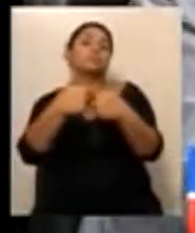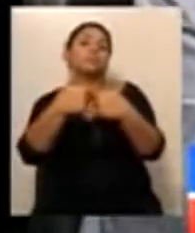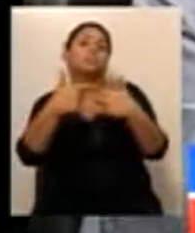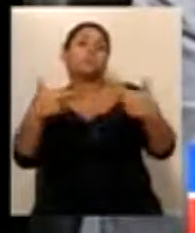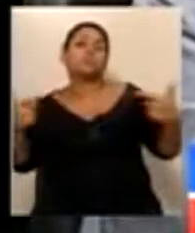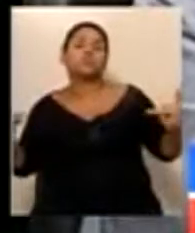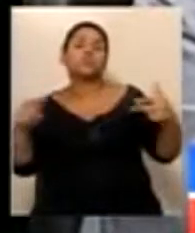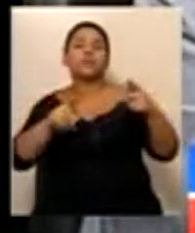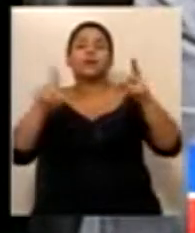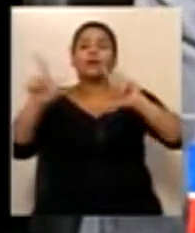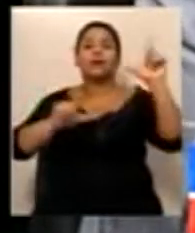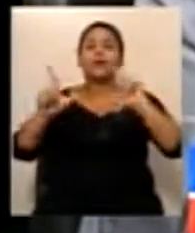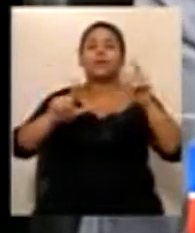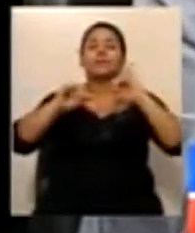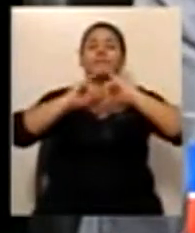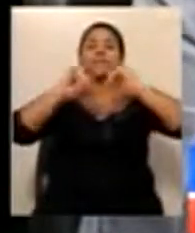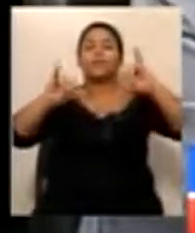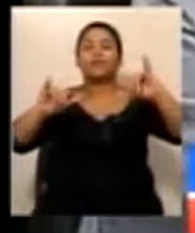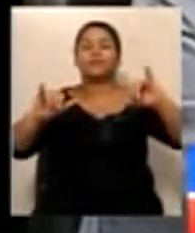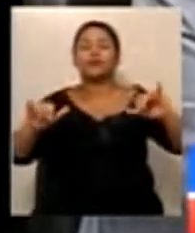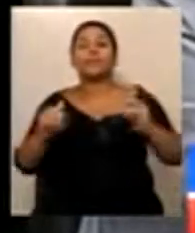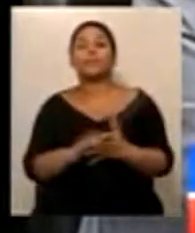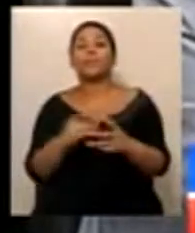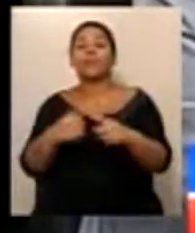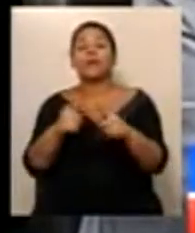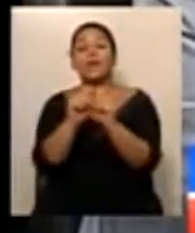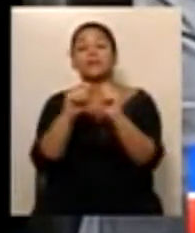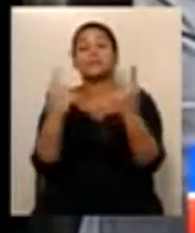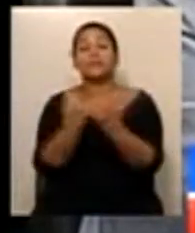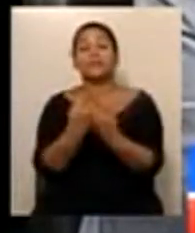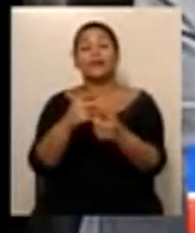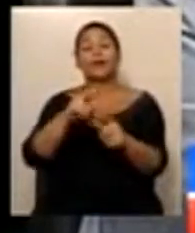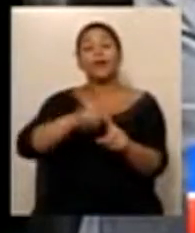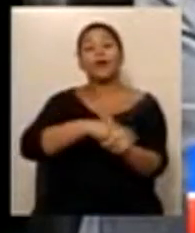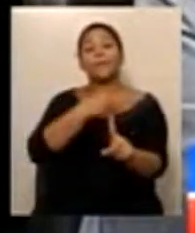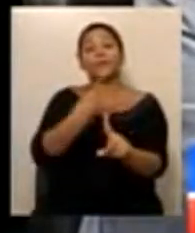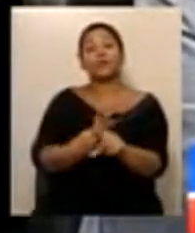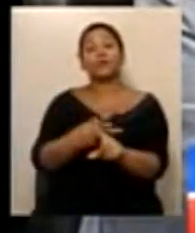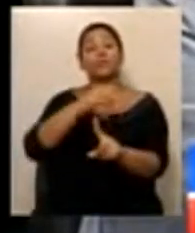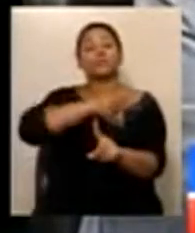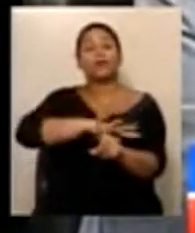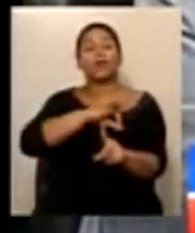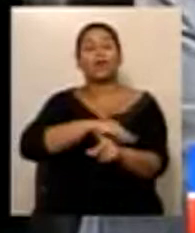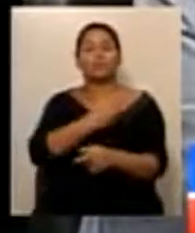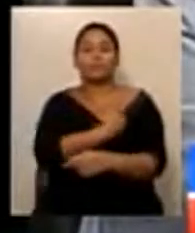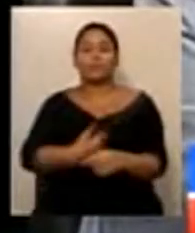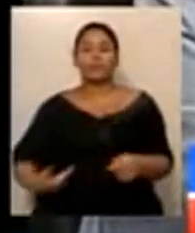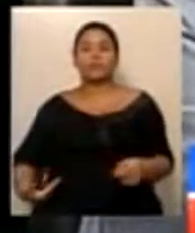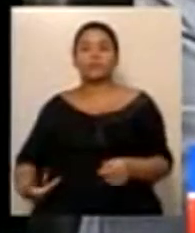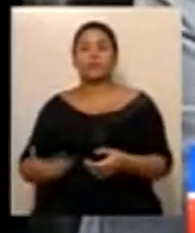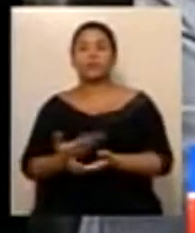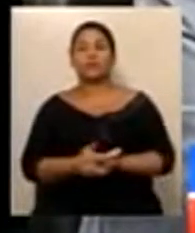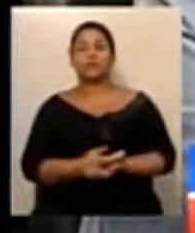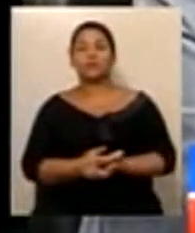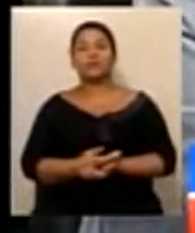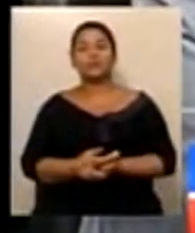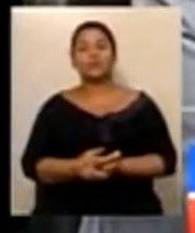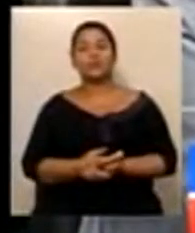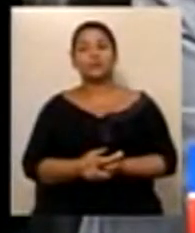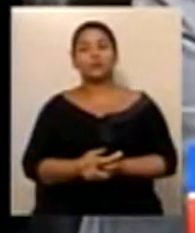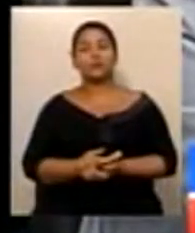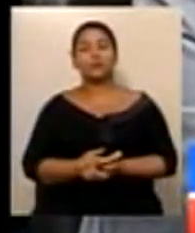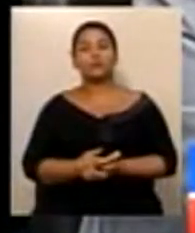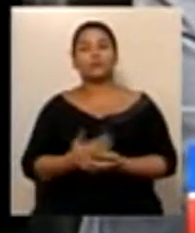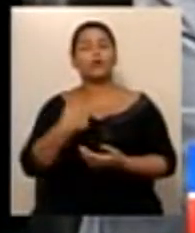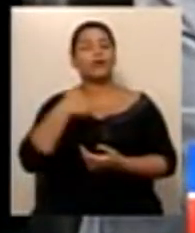tivesse feito o pleito. Eu entendo que o questionamento, essa questão do reajuste do salário do governador, do